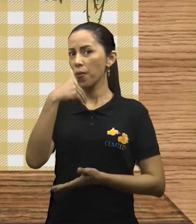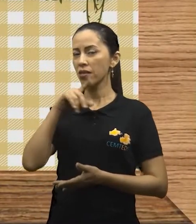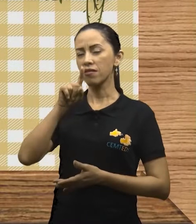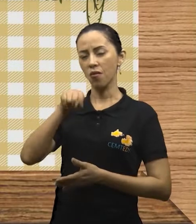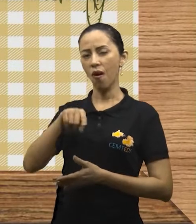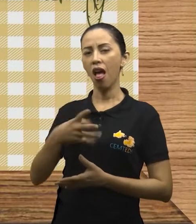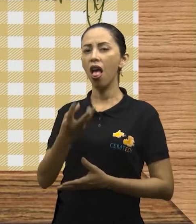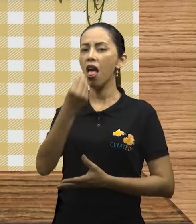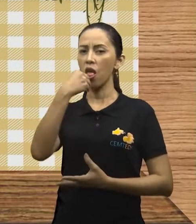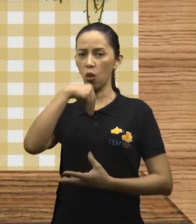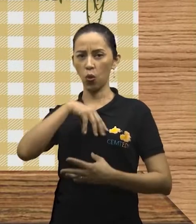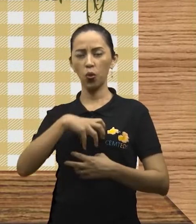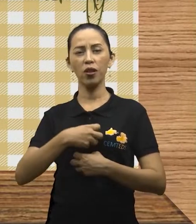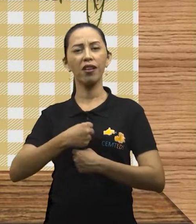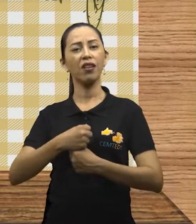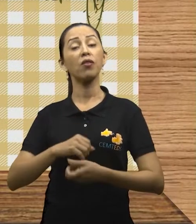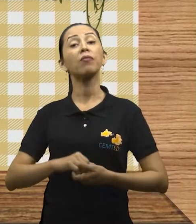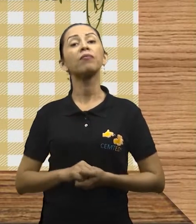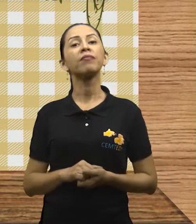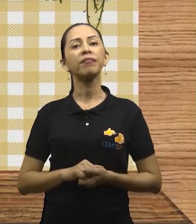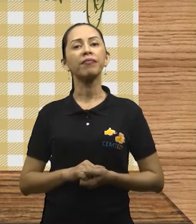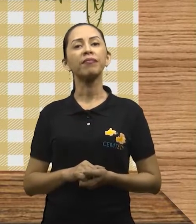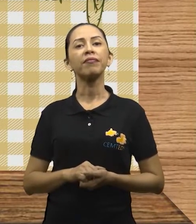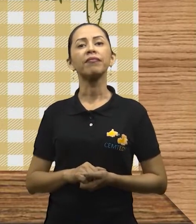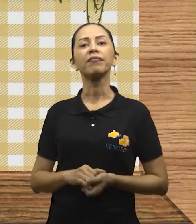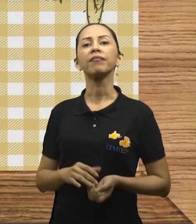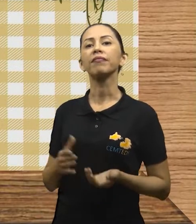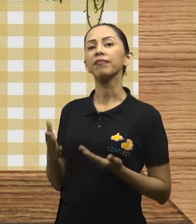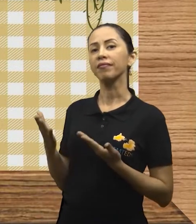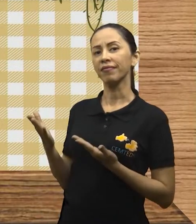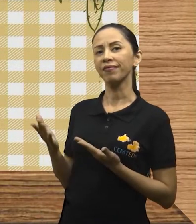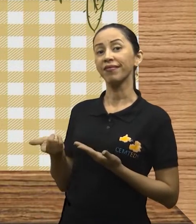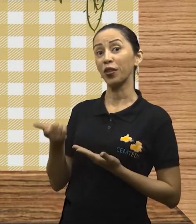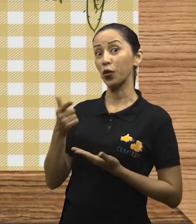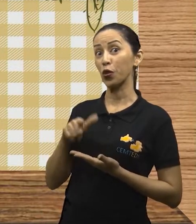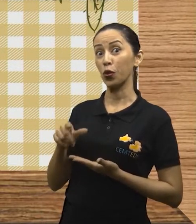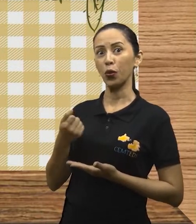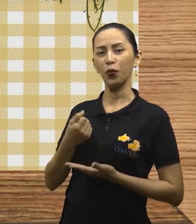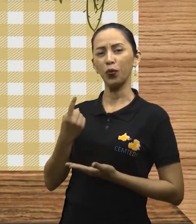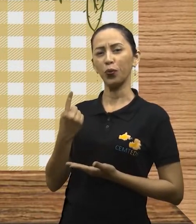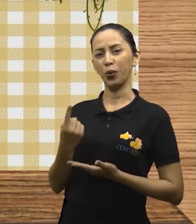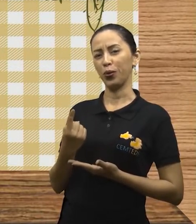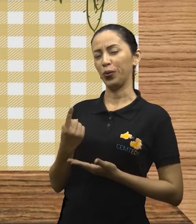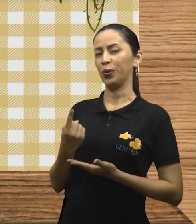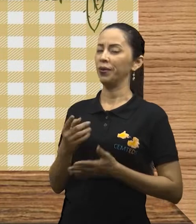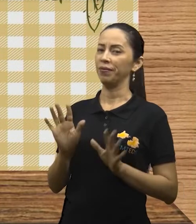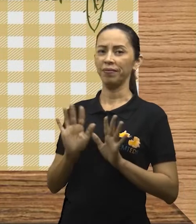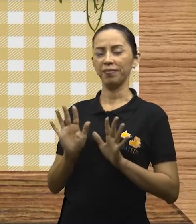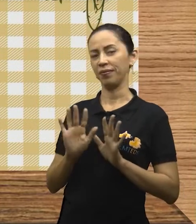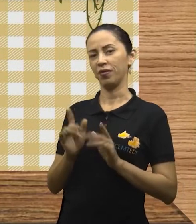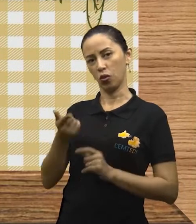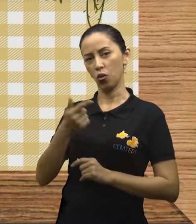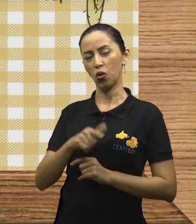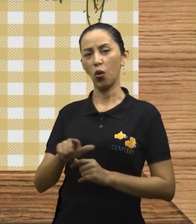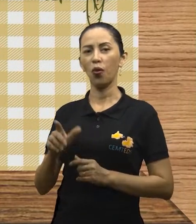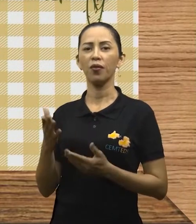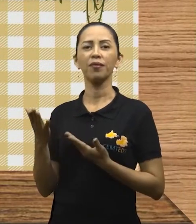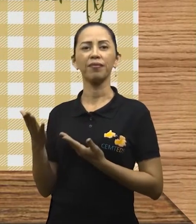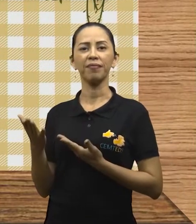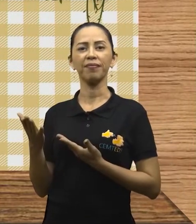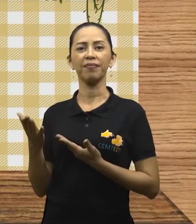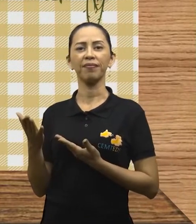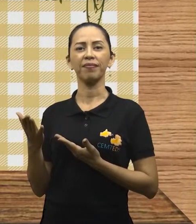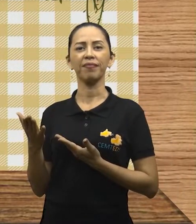Para! De novo, número 1. Vamos girar de novo. Para! 2.